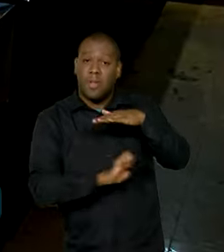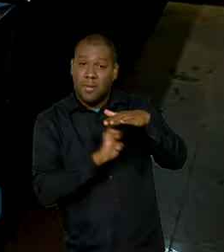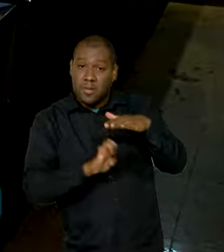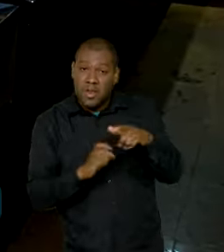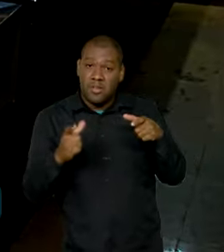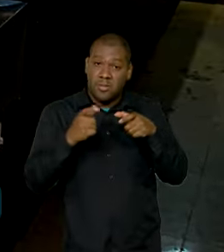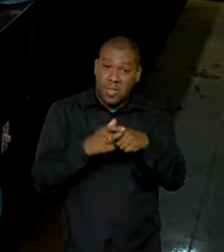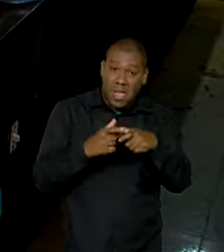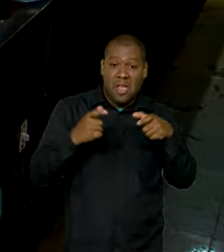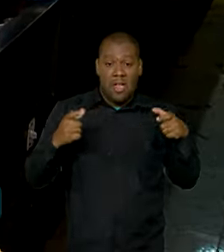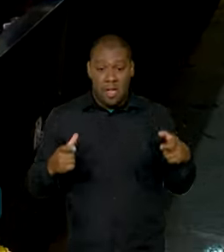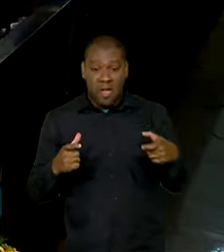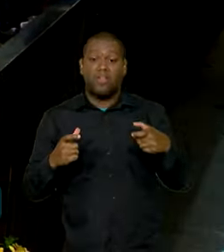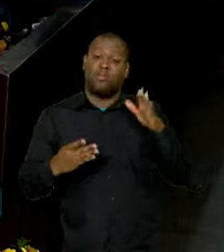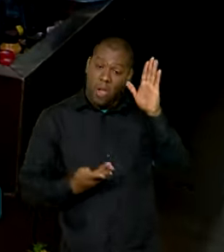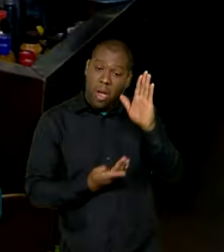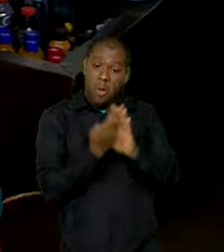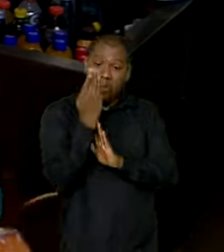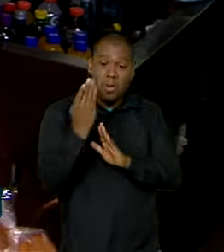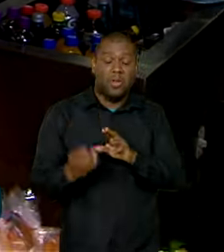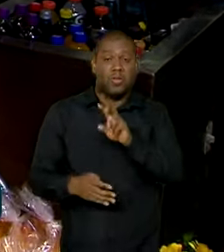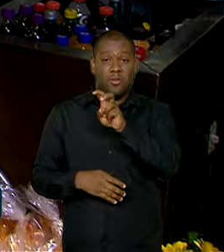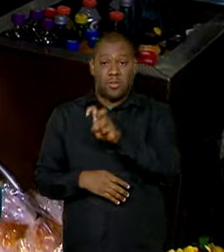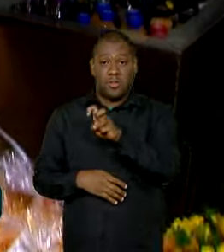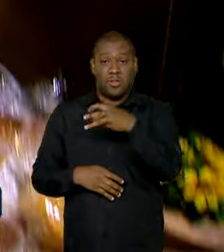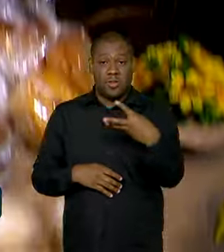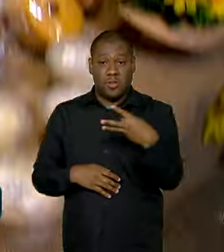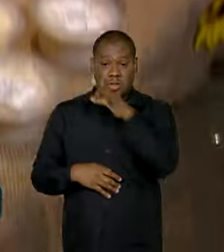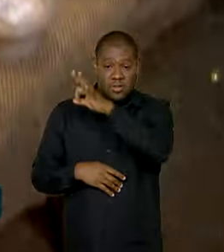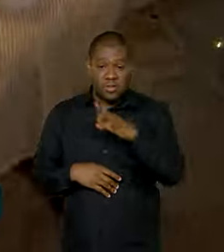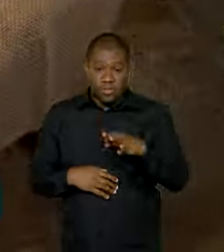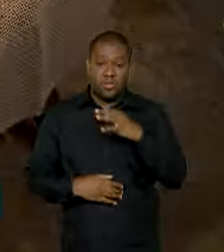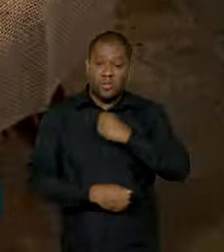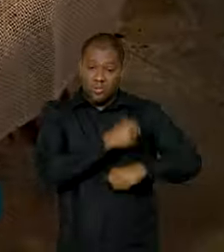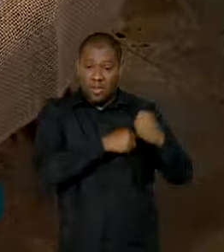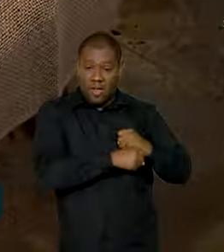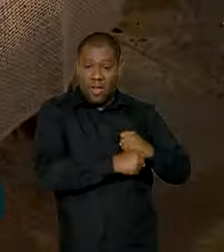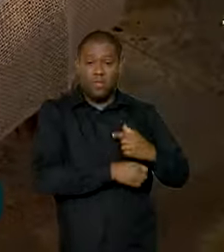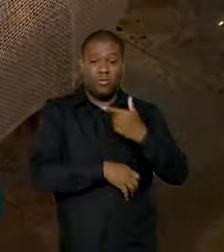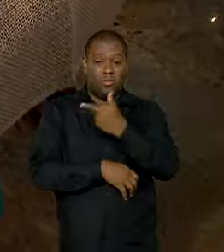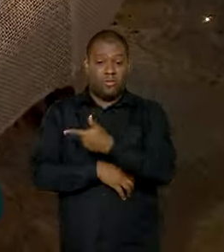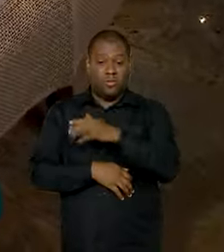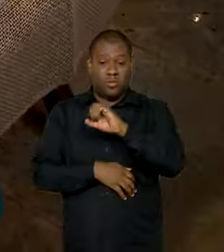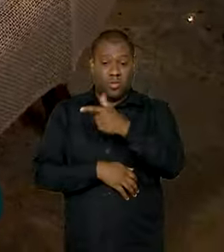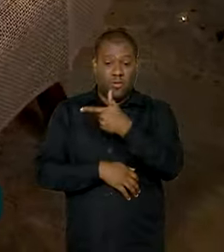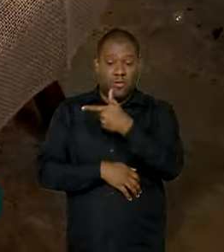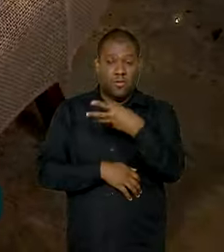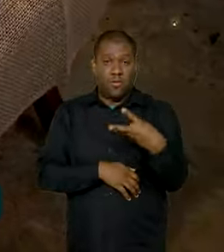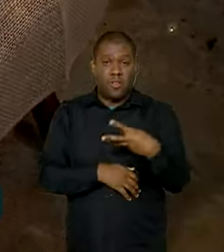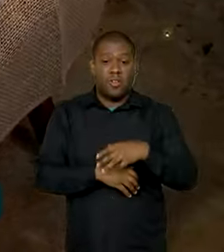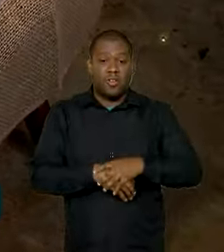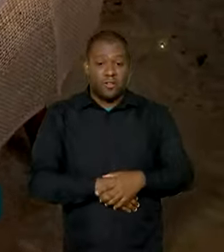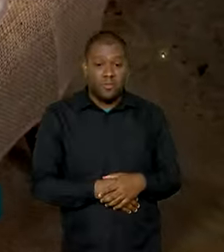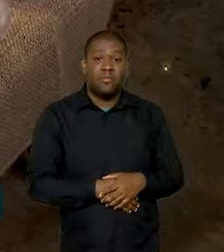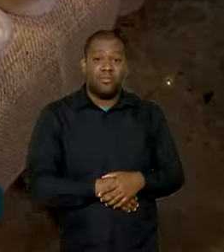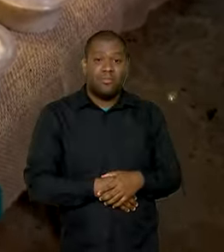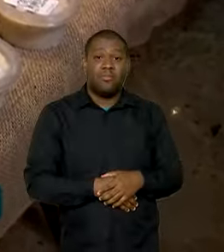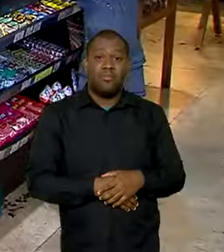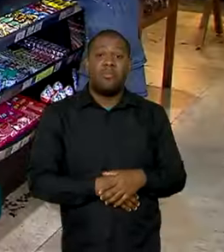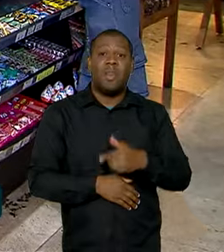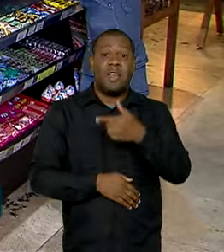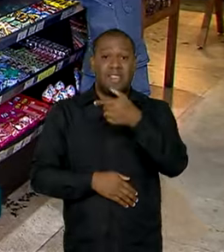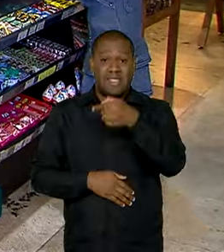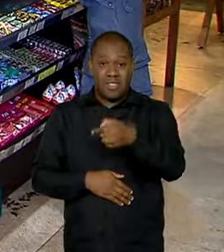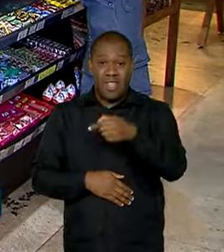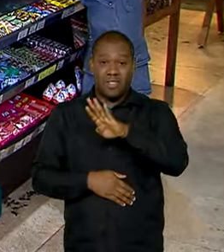cresceu 53% em 2023, alcançando 107 bilhões de reais.